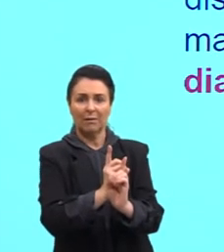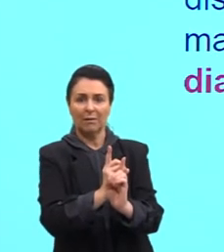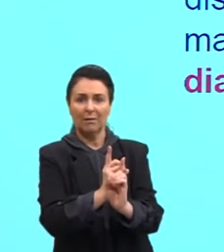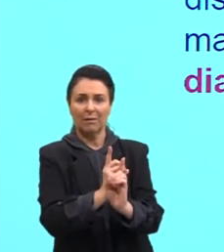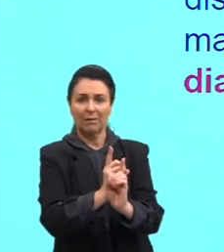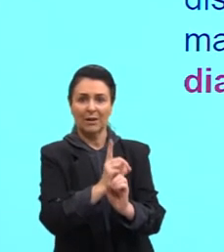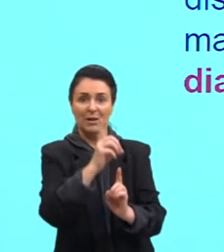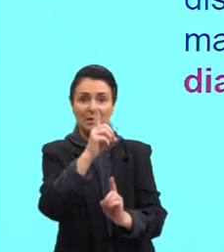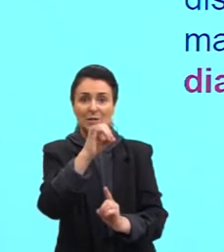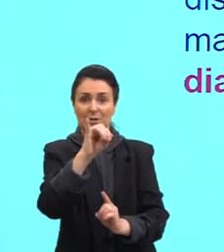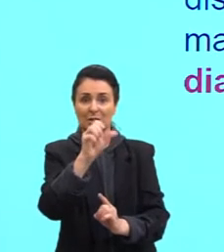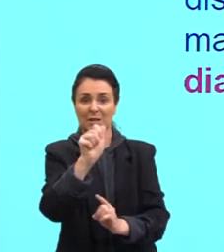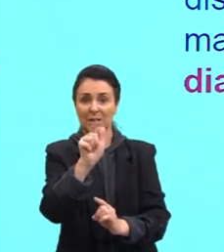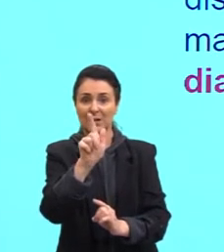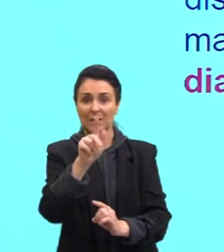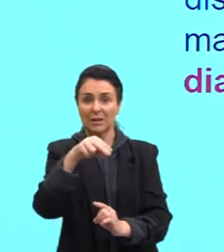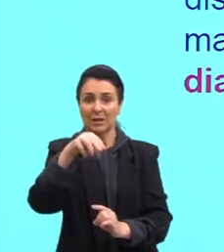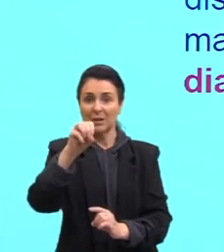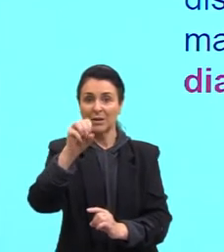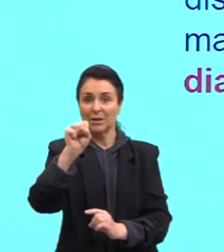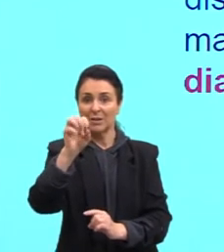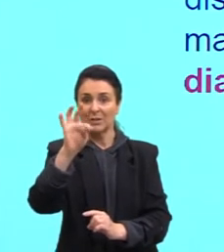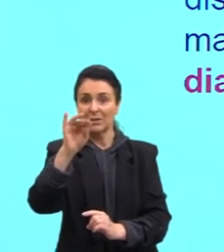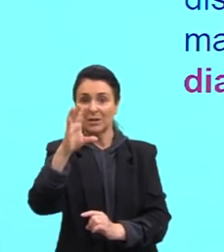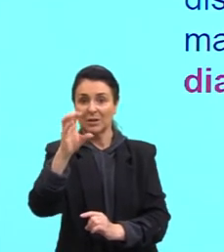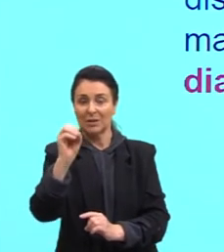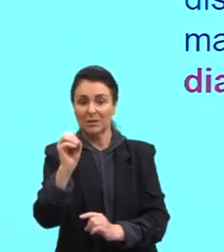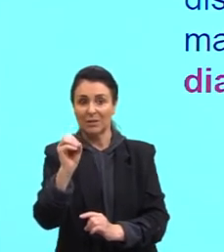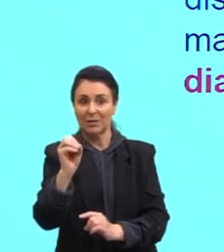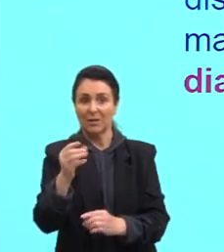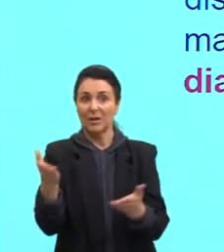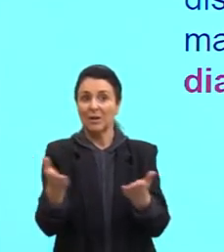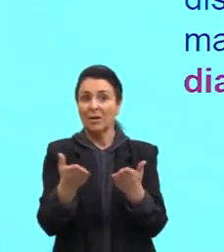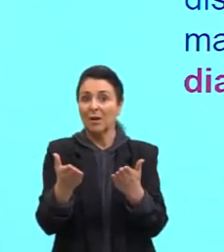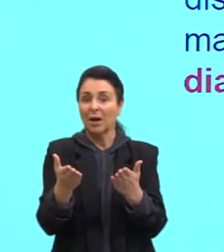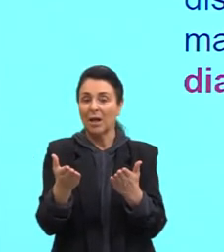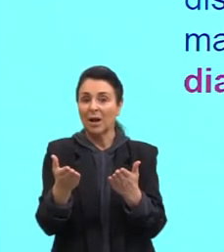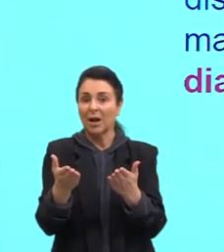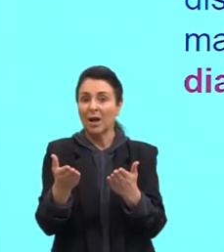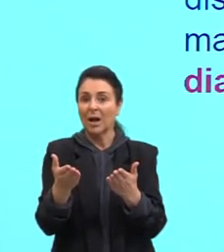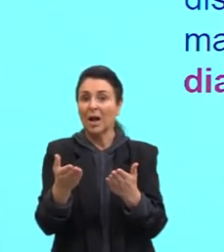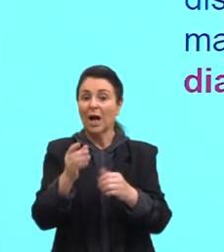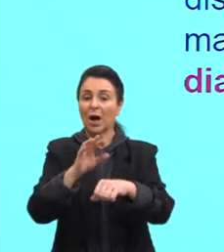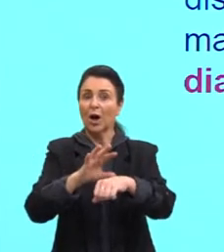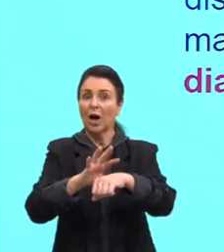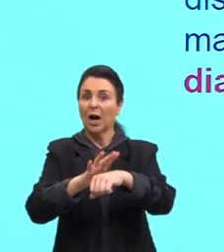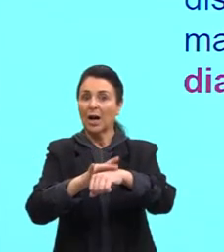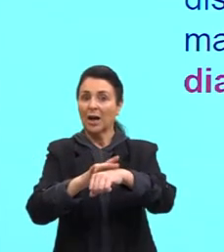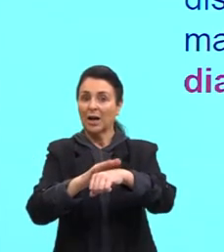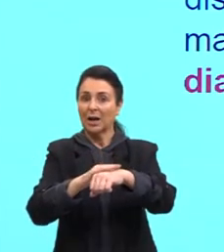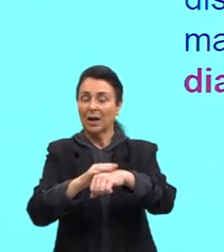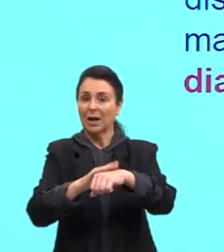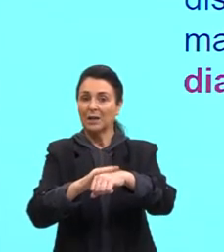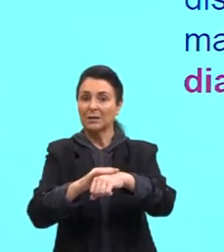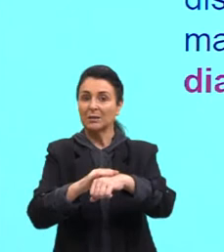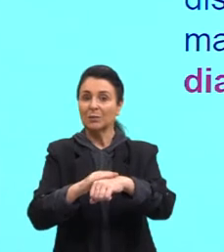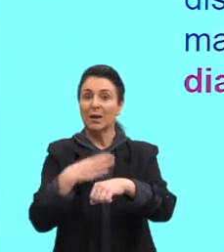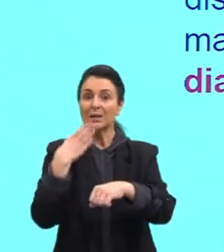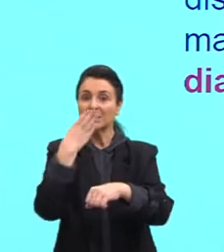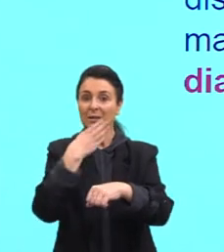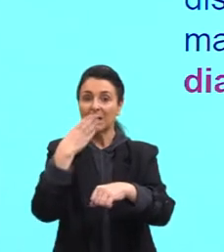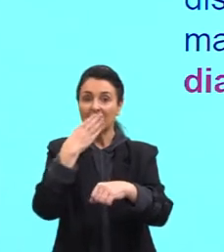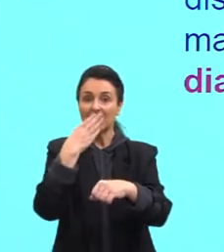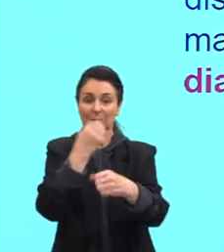Diagnosticar. Diabetes. Diabetes. Se escreve igual ao português, né? Ok, pessoal?